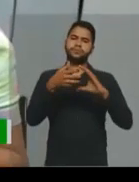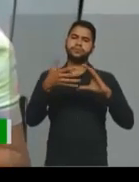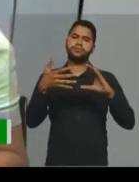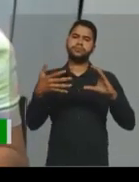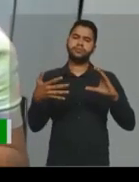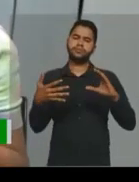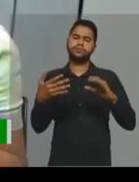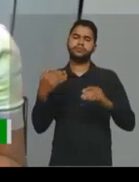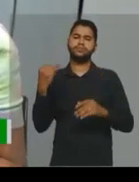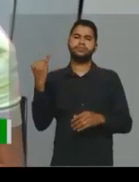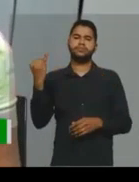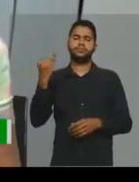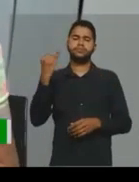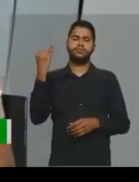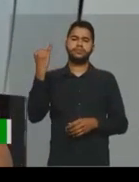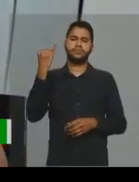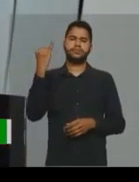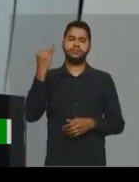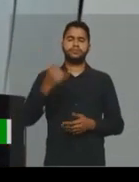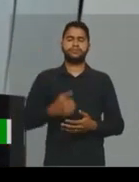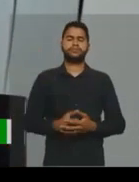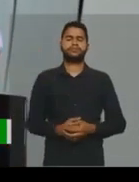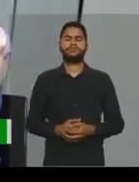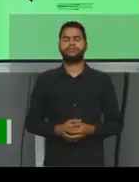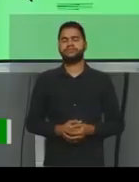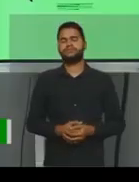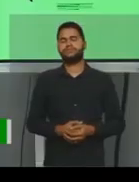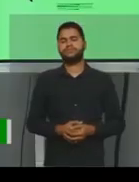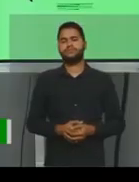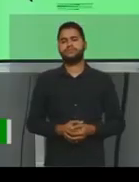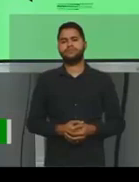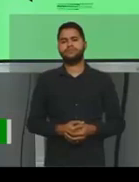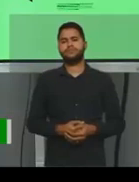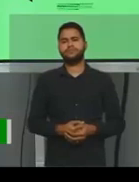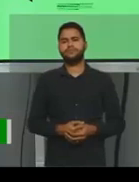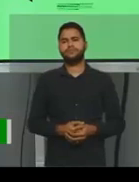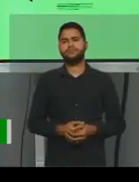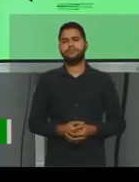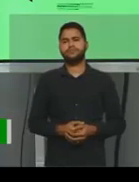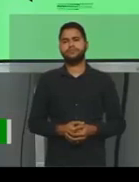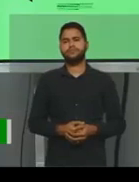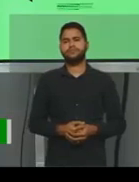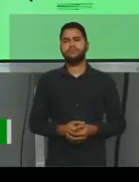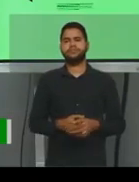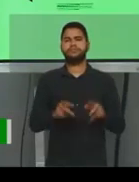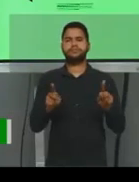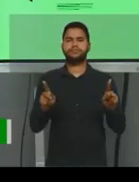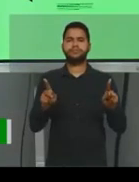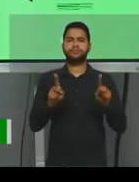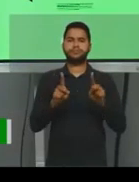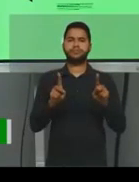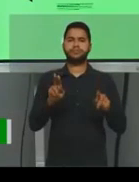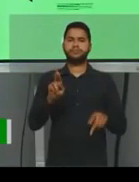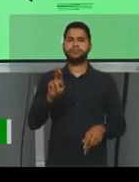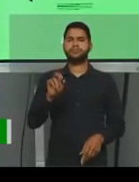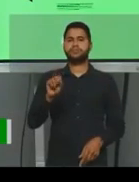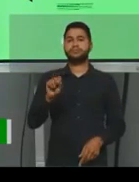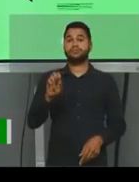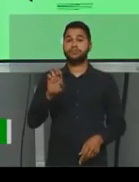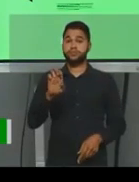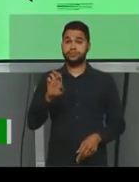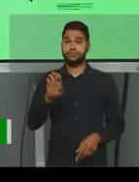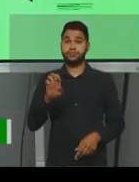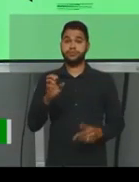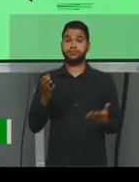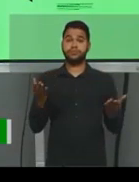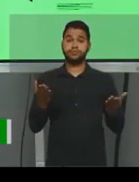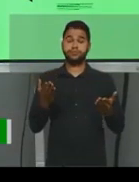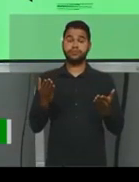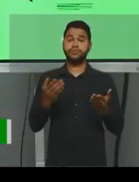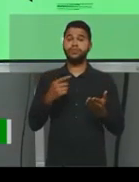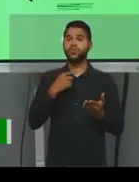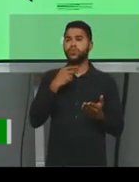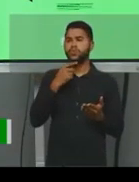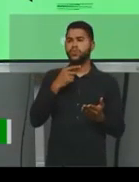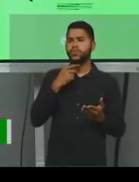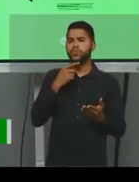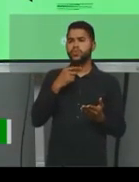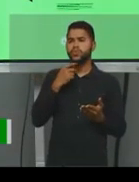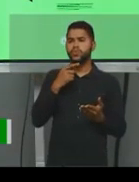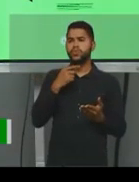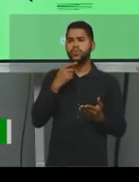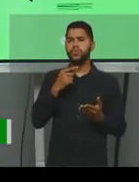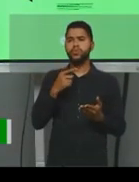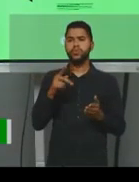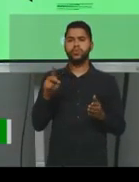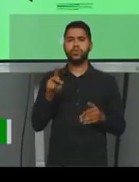importantíssima das duas. Obrigada, professora Rose e professora Maria Alice. Nossa próxima dúvida agora é pra